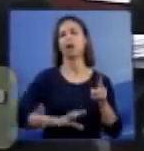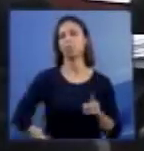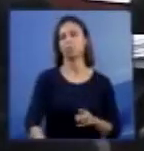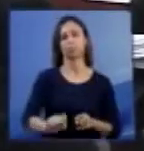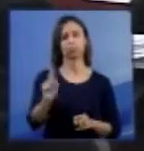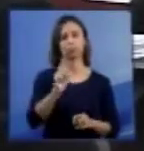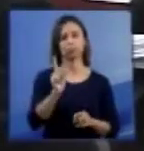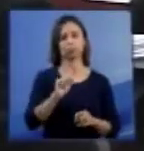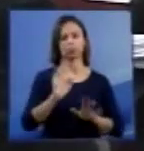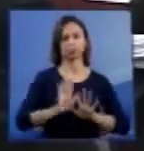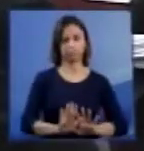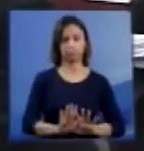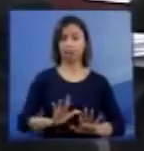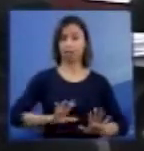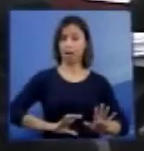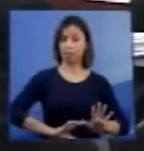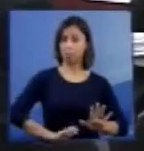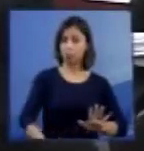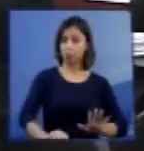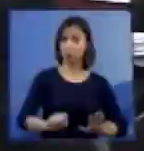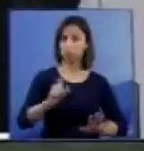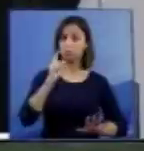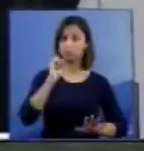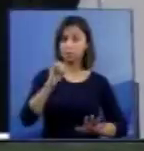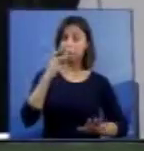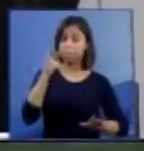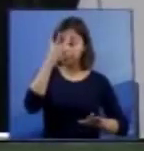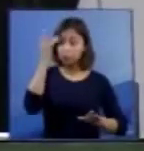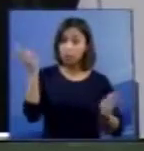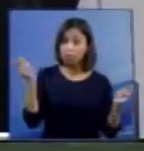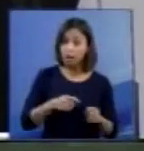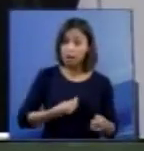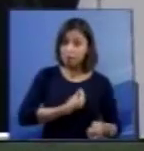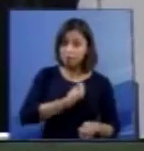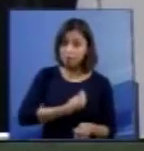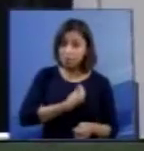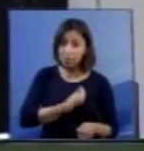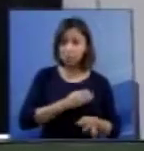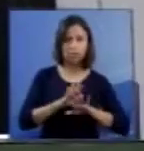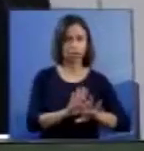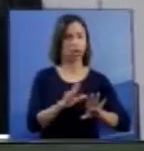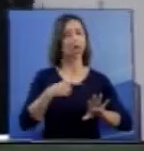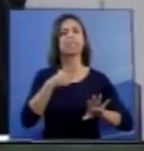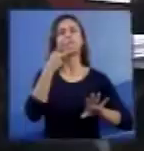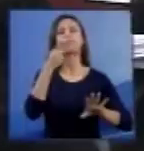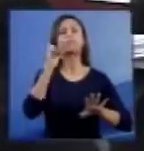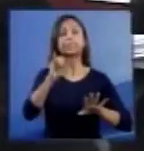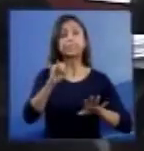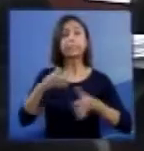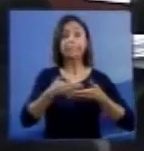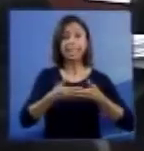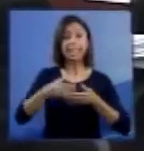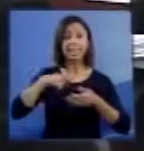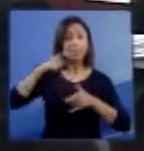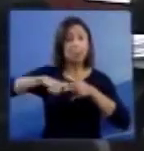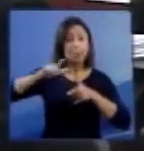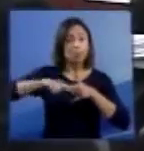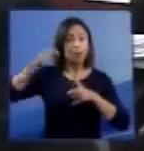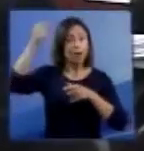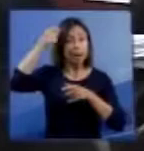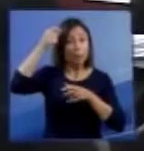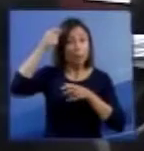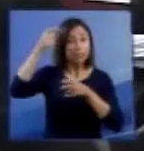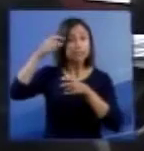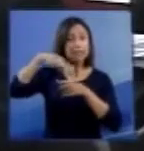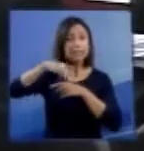aborto pressupõe uma potencialidade de vida e nós trabalhamos sobre o pressuposto de que este não é o caso. Portanto, só para não deixar passar,